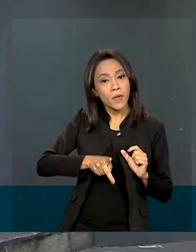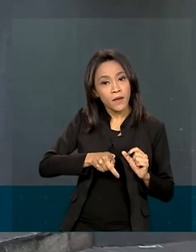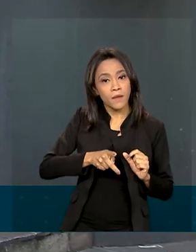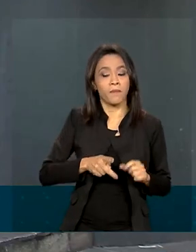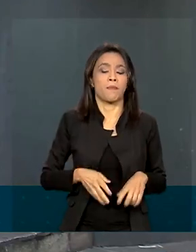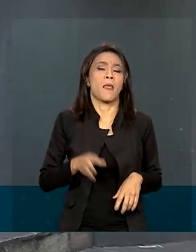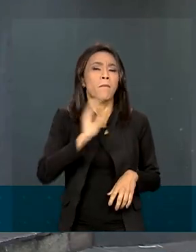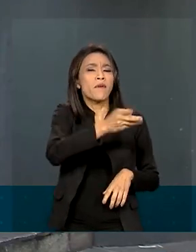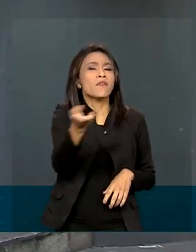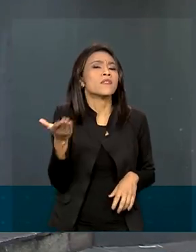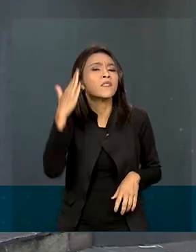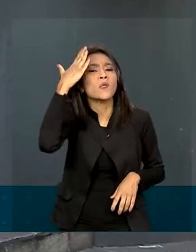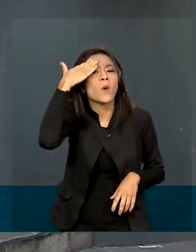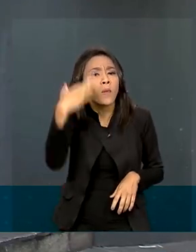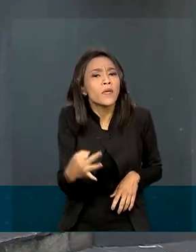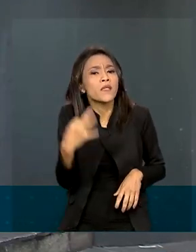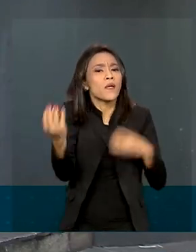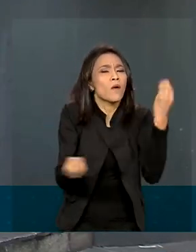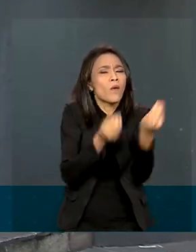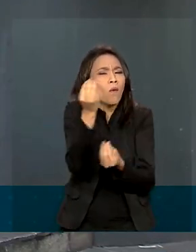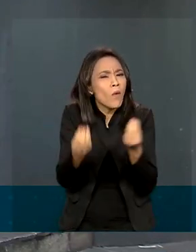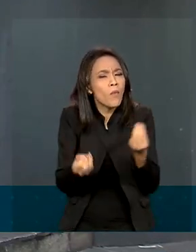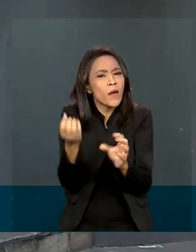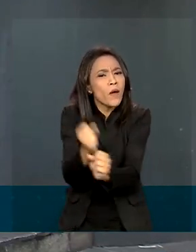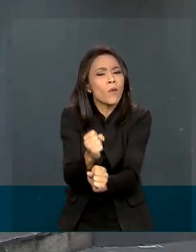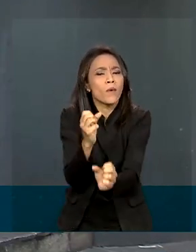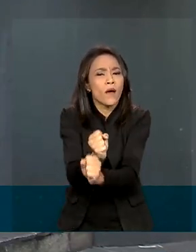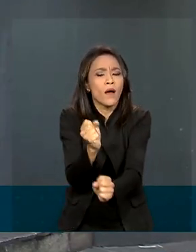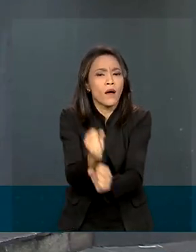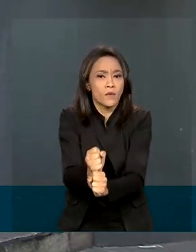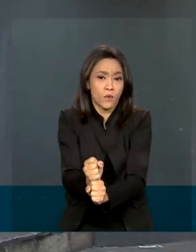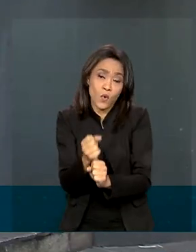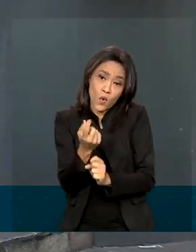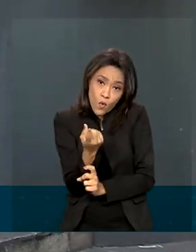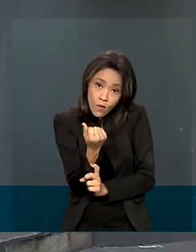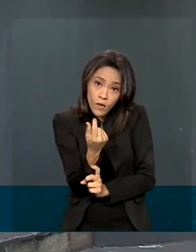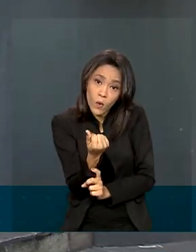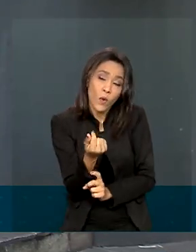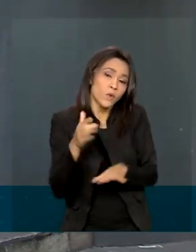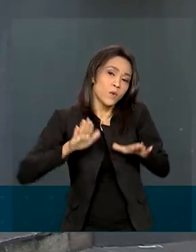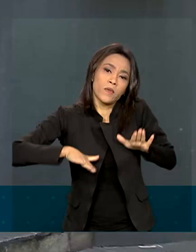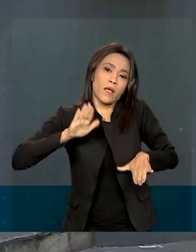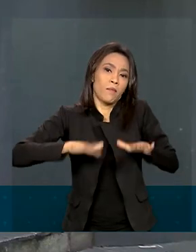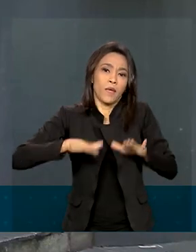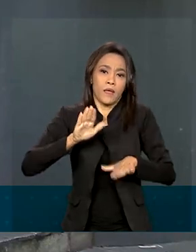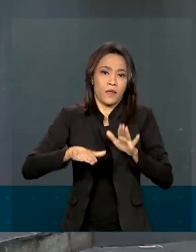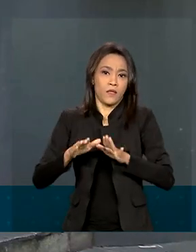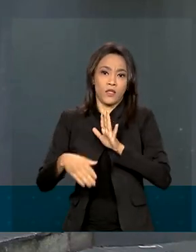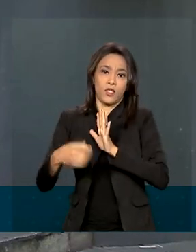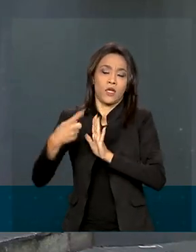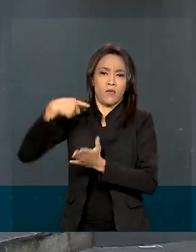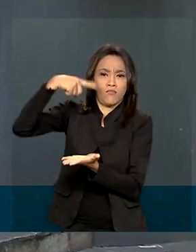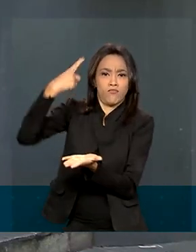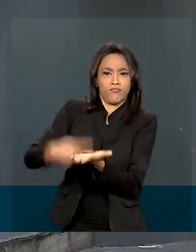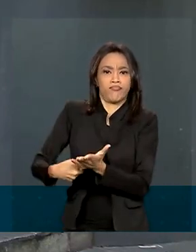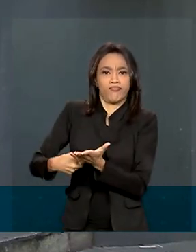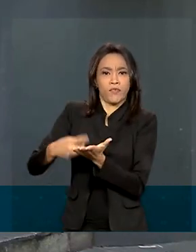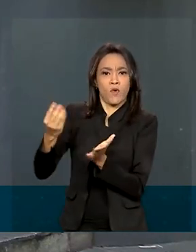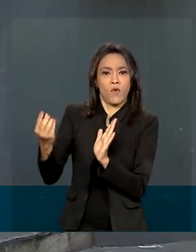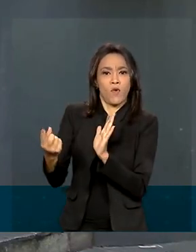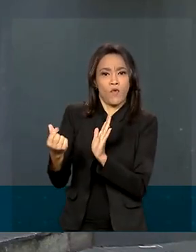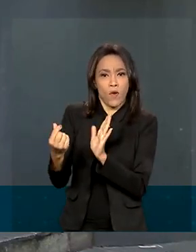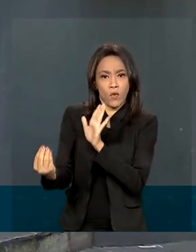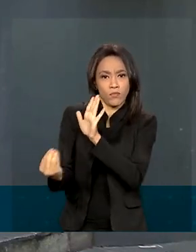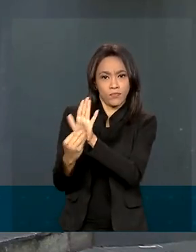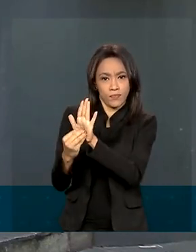nosso telespectador compreender melhor como que esse preço é calculado, o valor não depende só do preço que é fixado pela Petrobras. Depois disso,